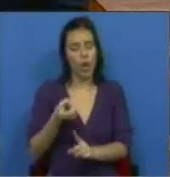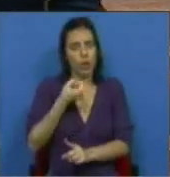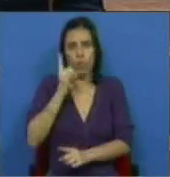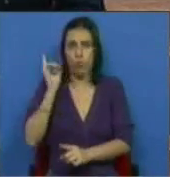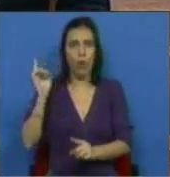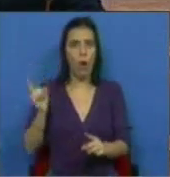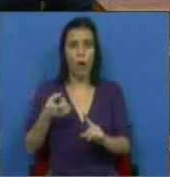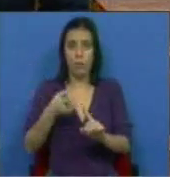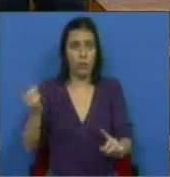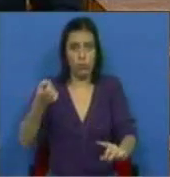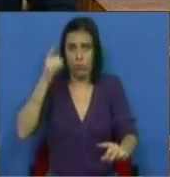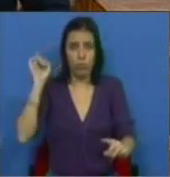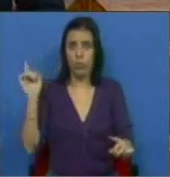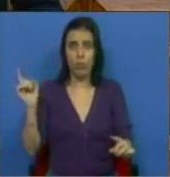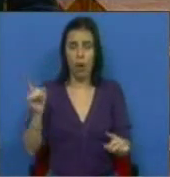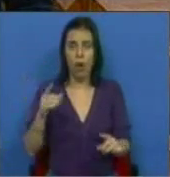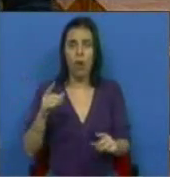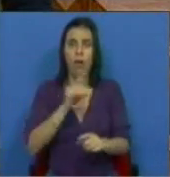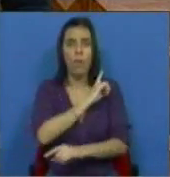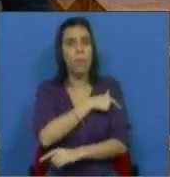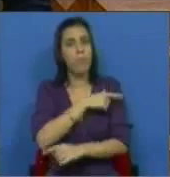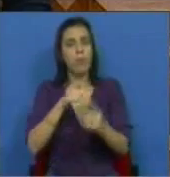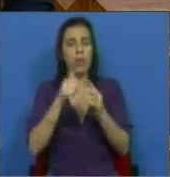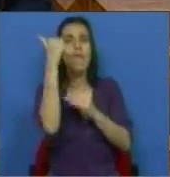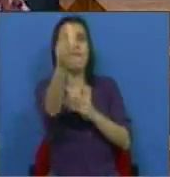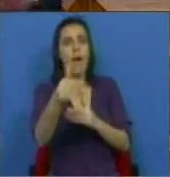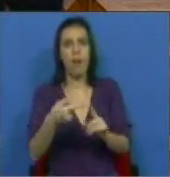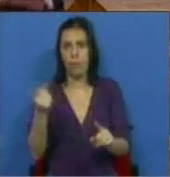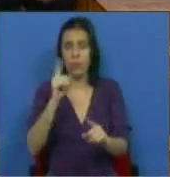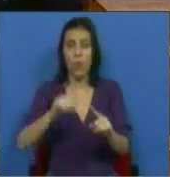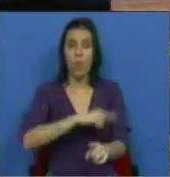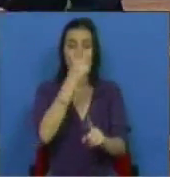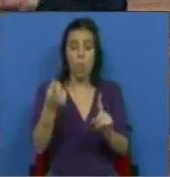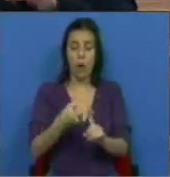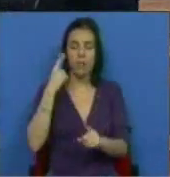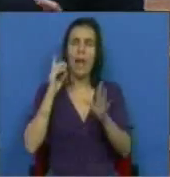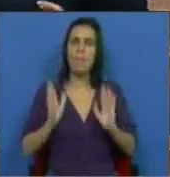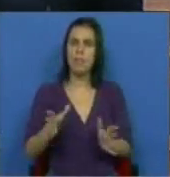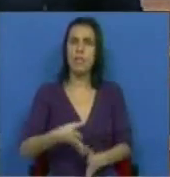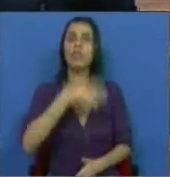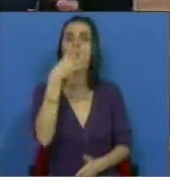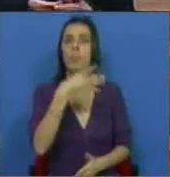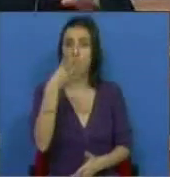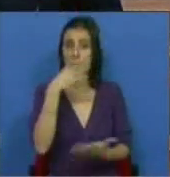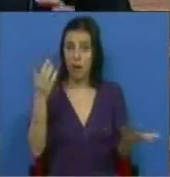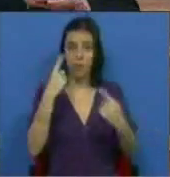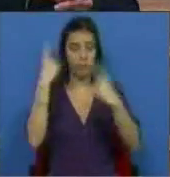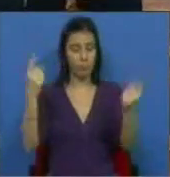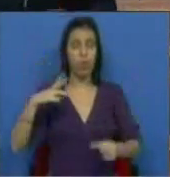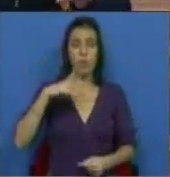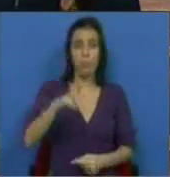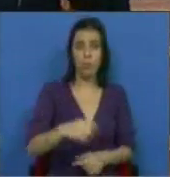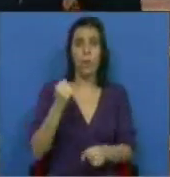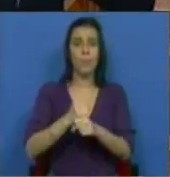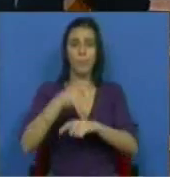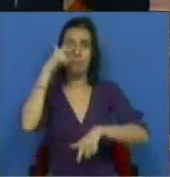certamente aos poderes que estão lá fora. Um ano depois é necessário explicar aos portugueses,